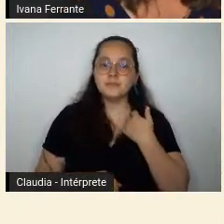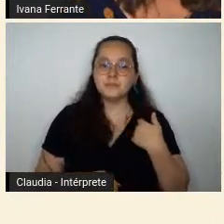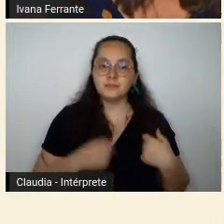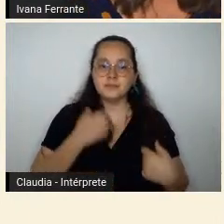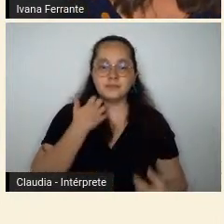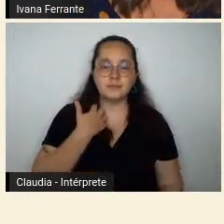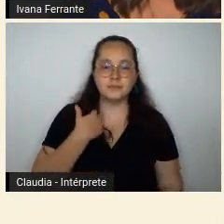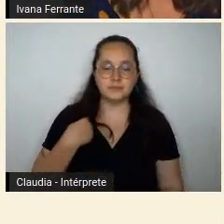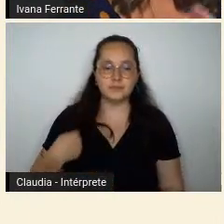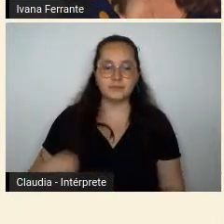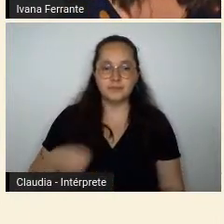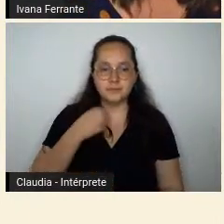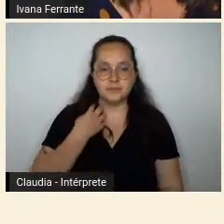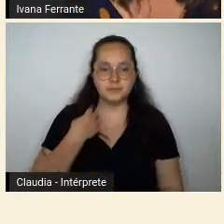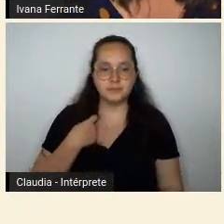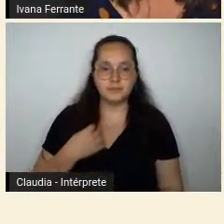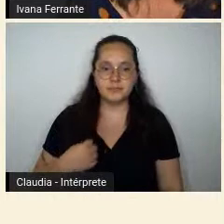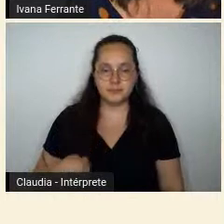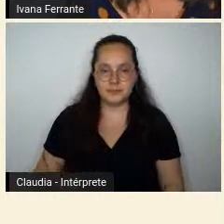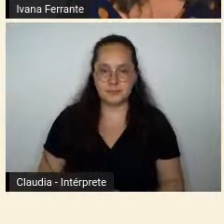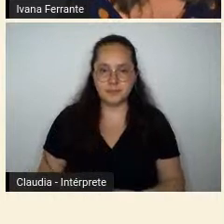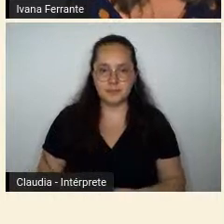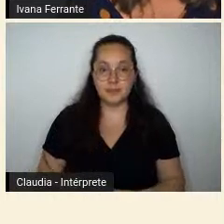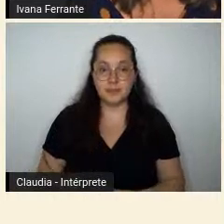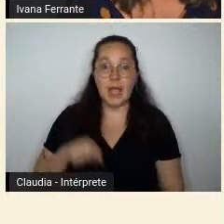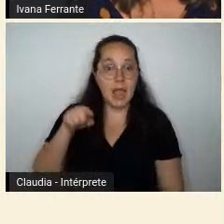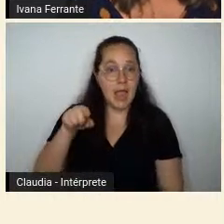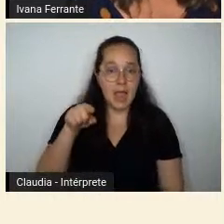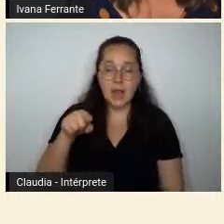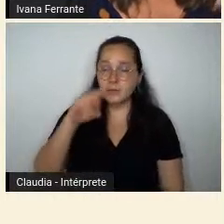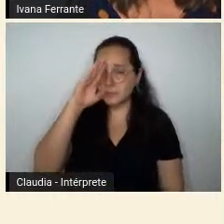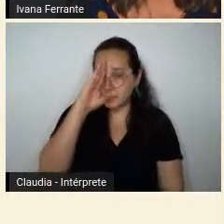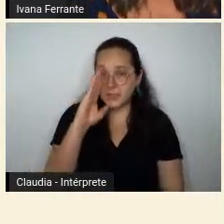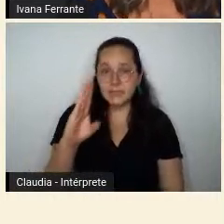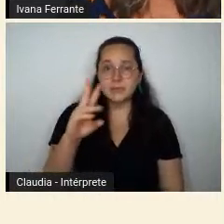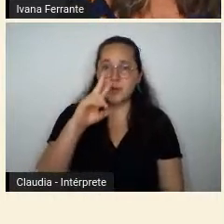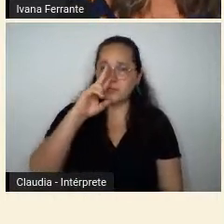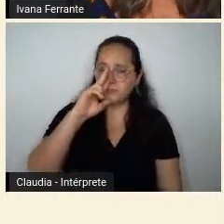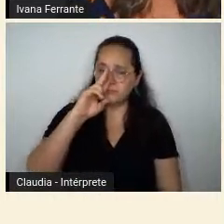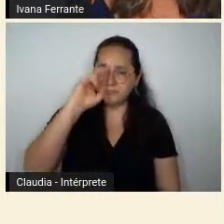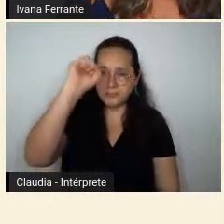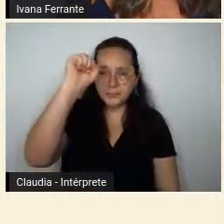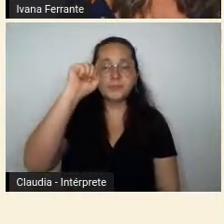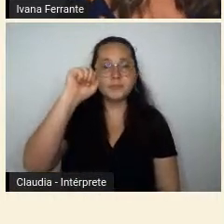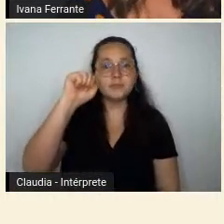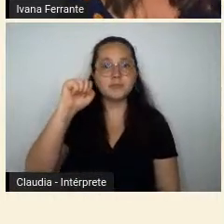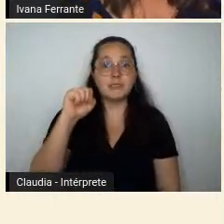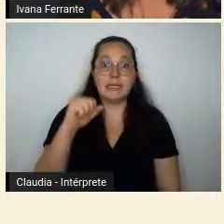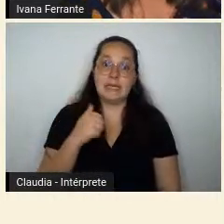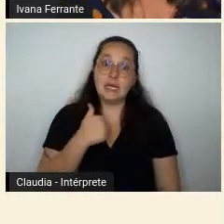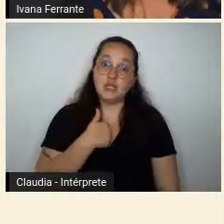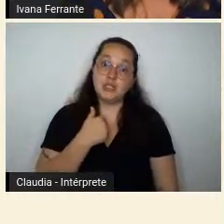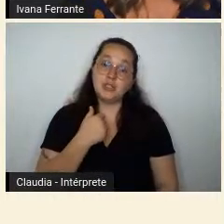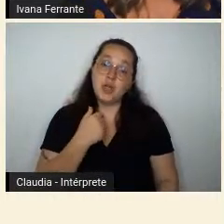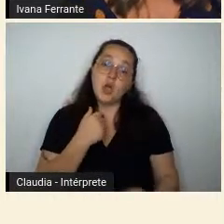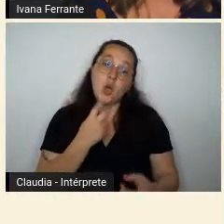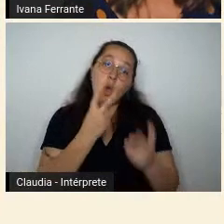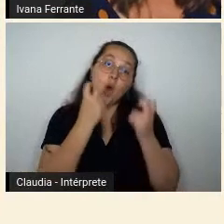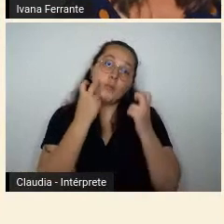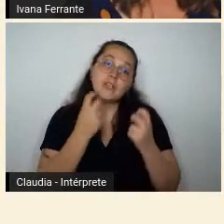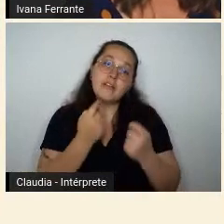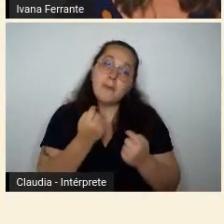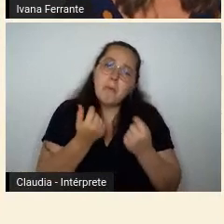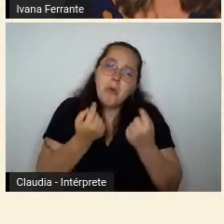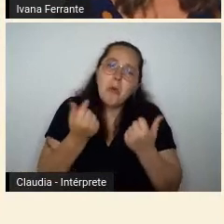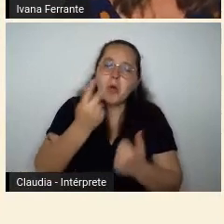E o traço marcante da Zina Aita, que a gente vê nas poucas pessoas também que se dedicaram a estudá-la, entre